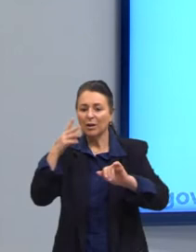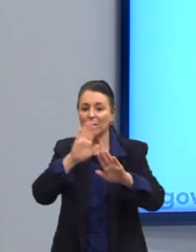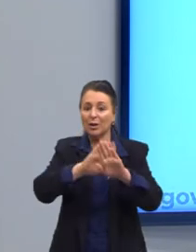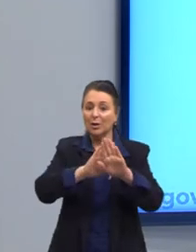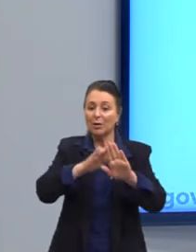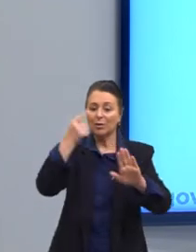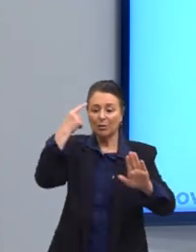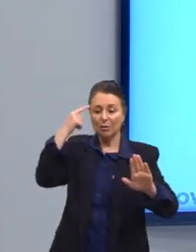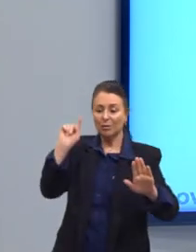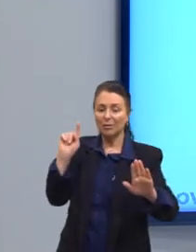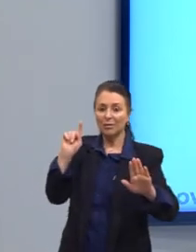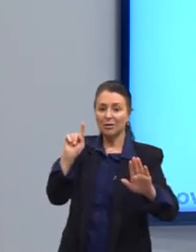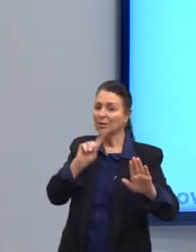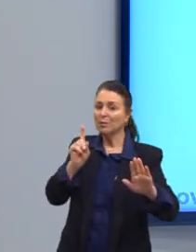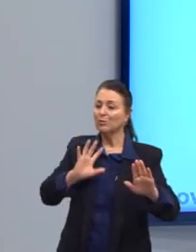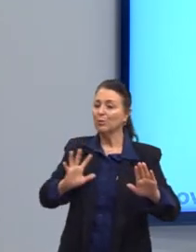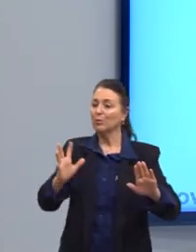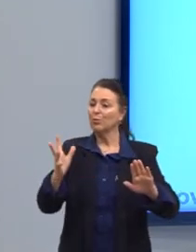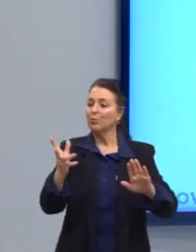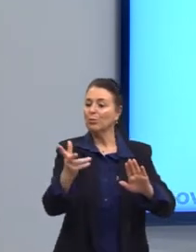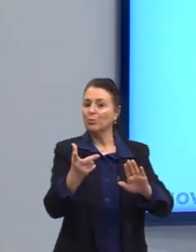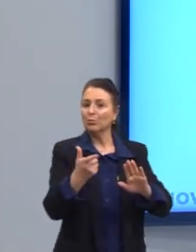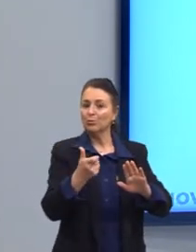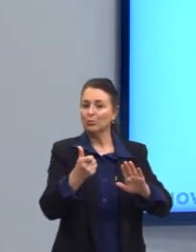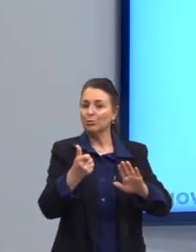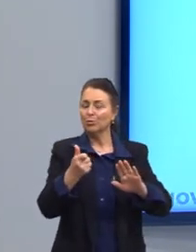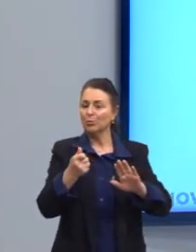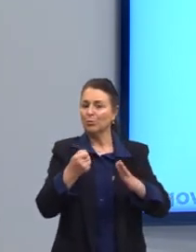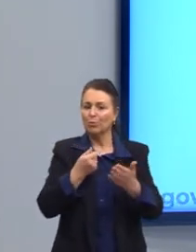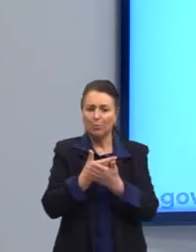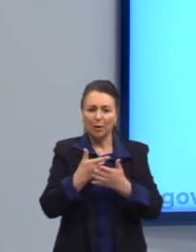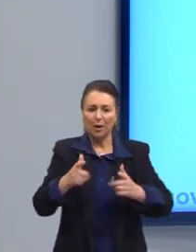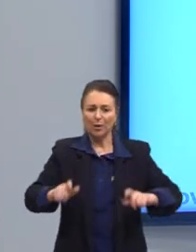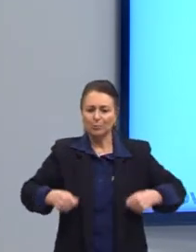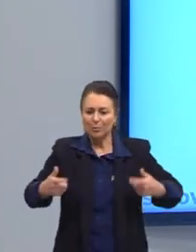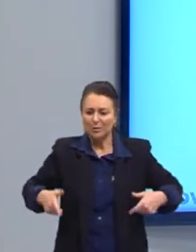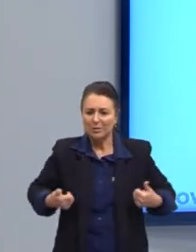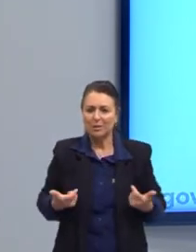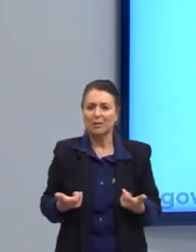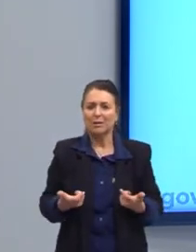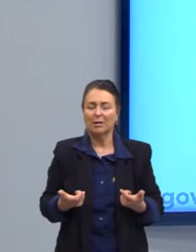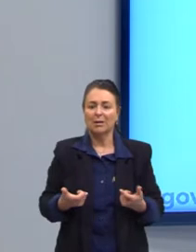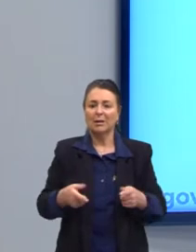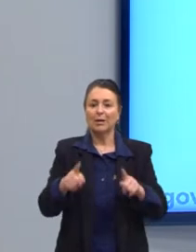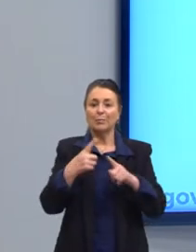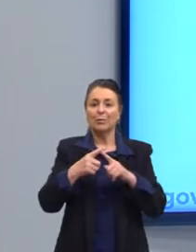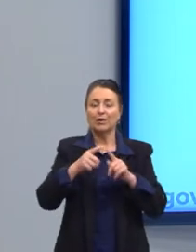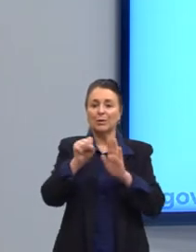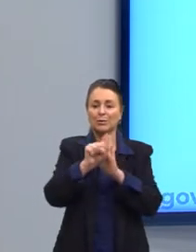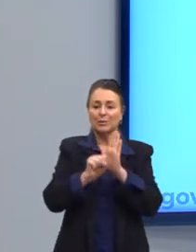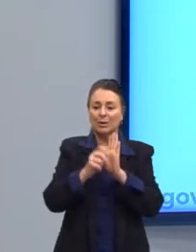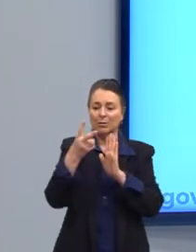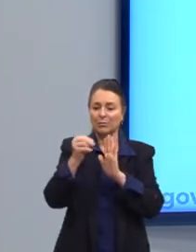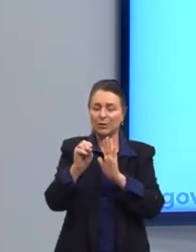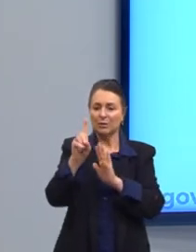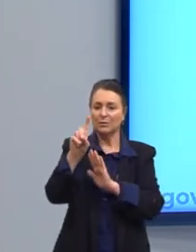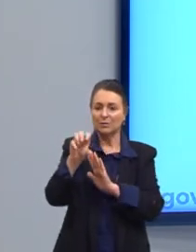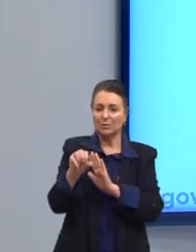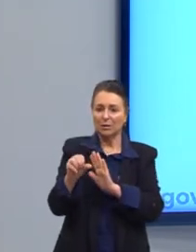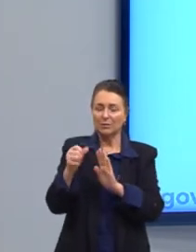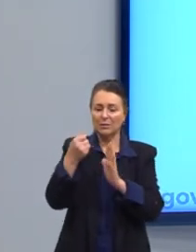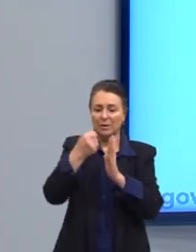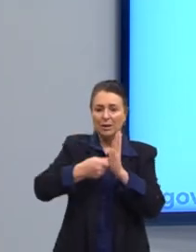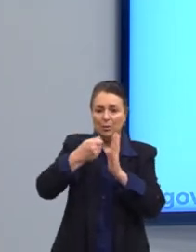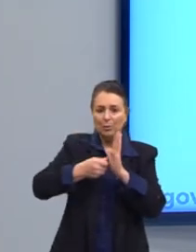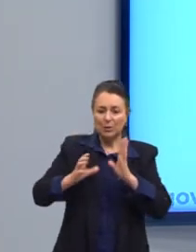é só na questão do consumo, mas também porque o século XX, século XIX, há muita a questão da luta de